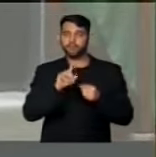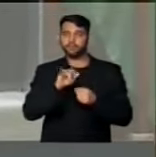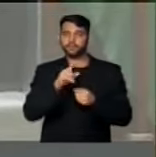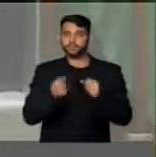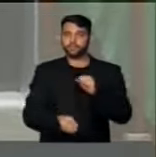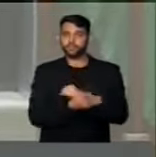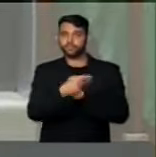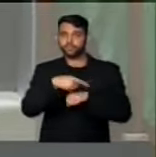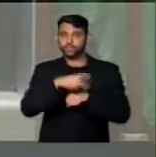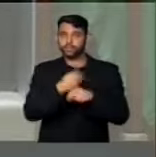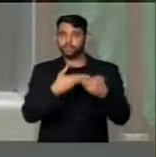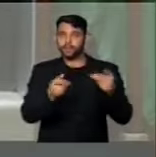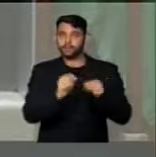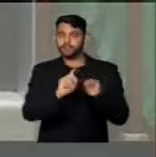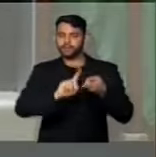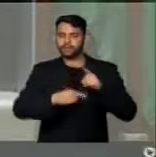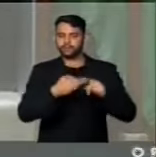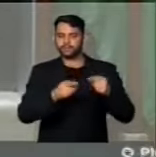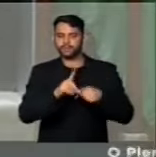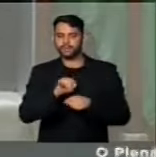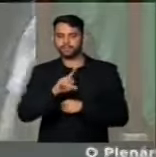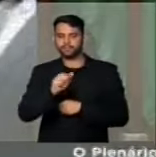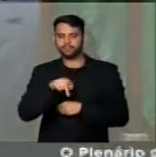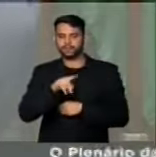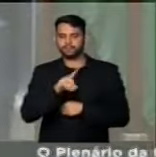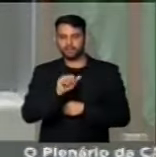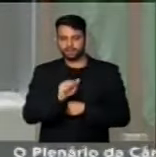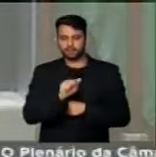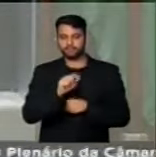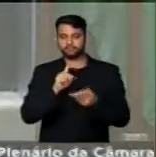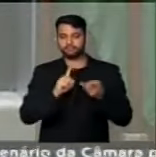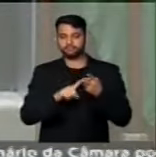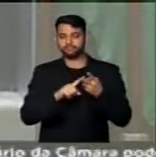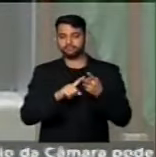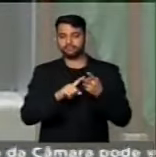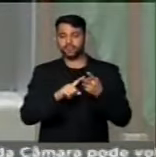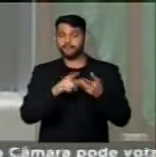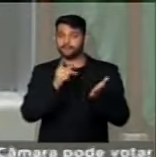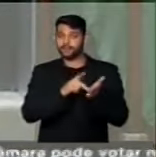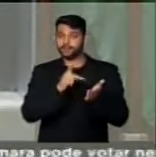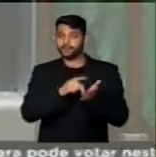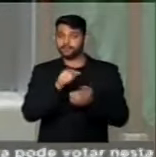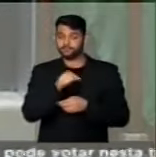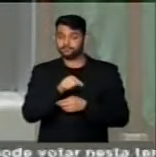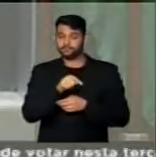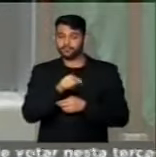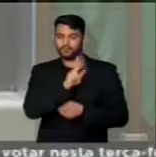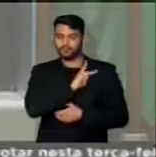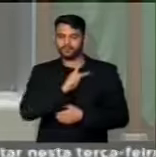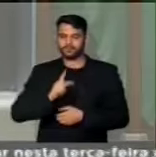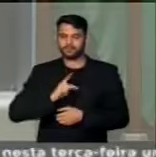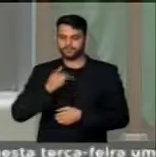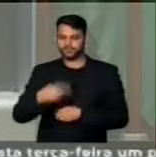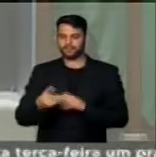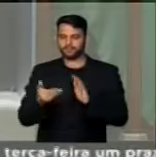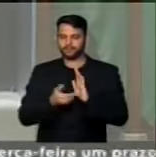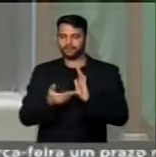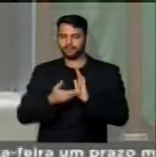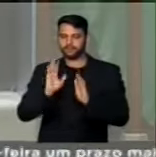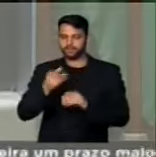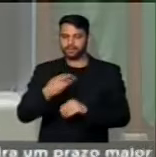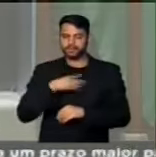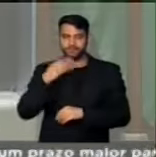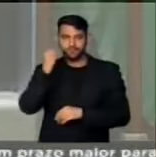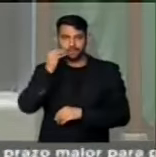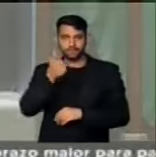de dinheiro, e está negociando a delação premiada. Na verdade, o presidente dessa casa já